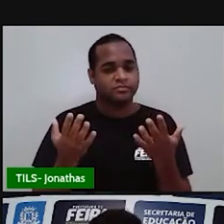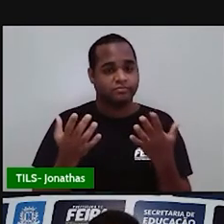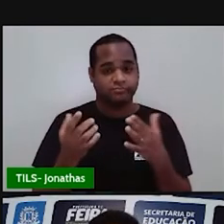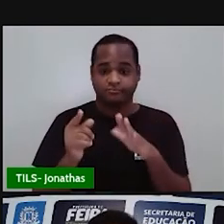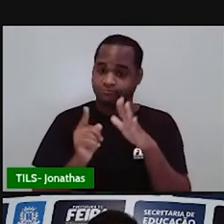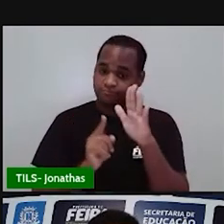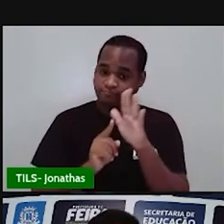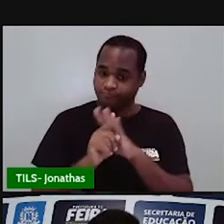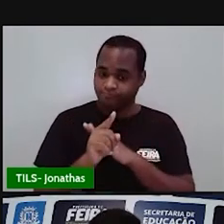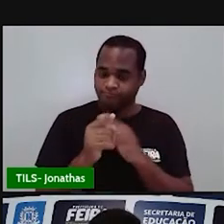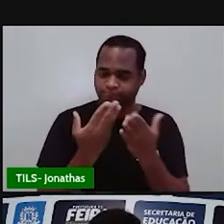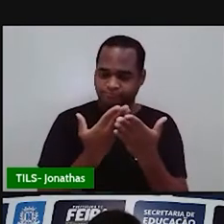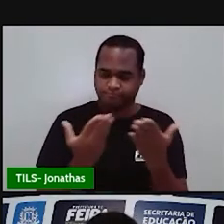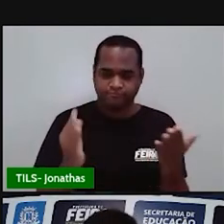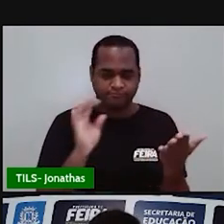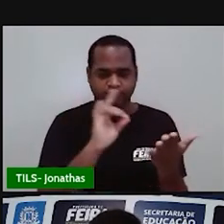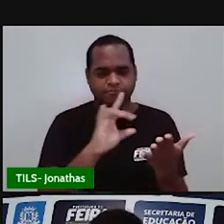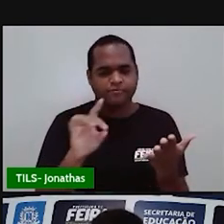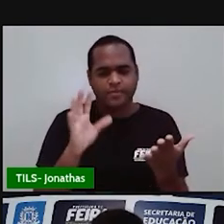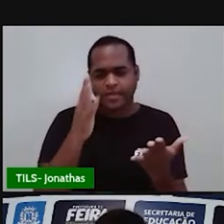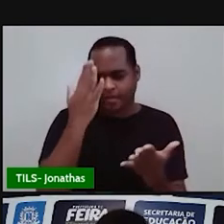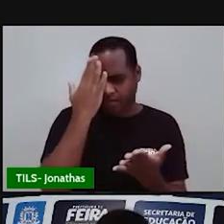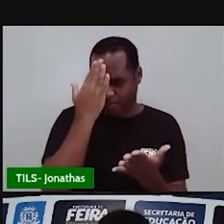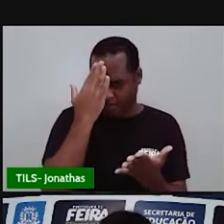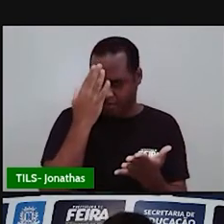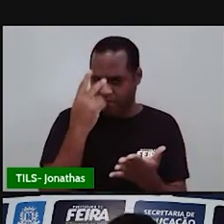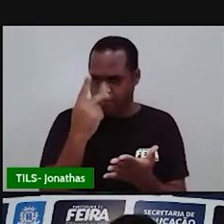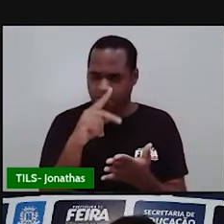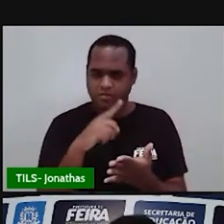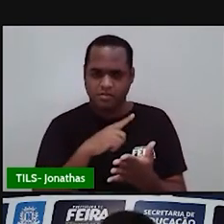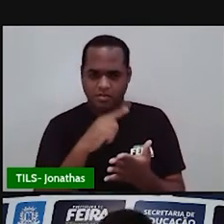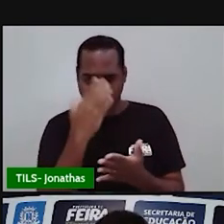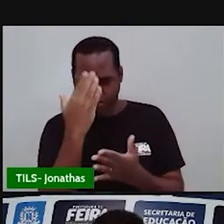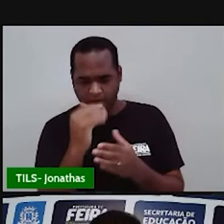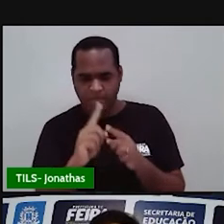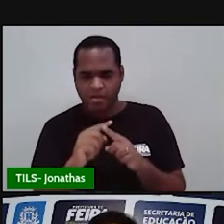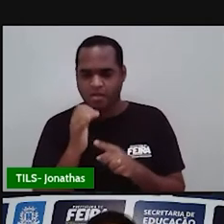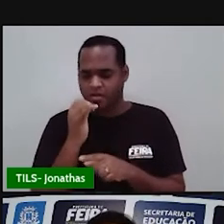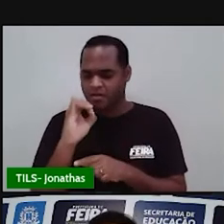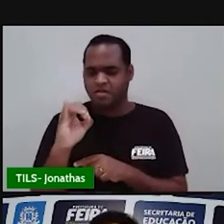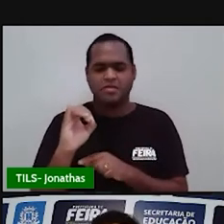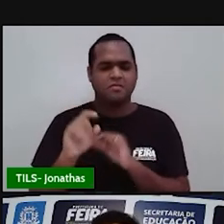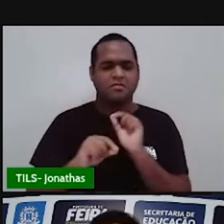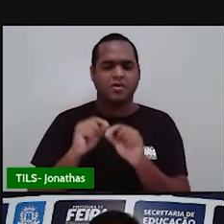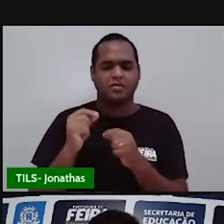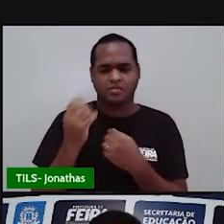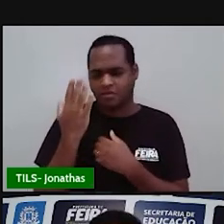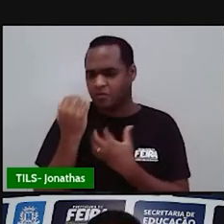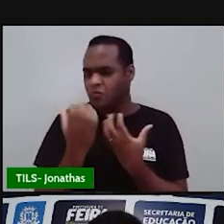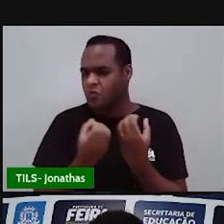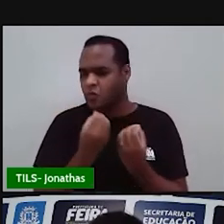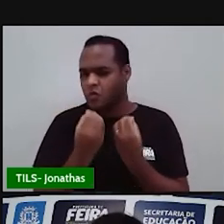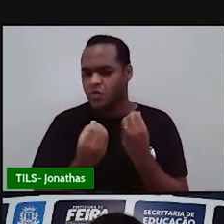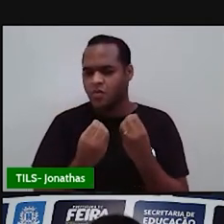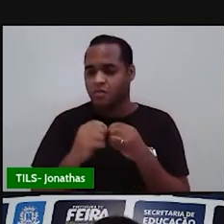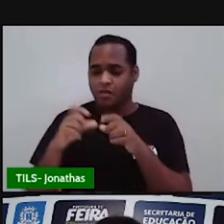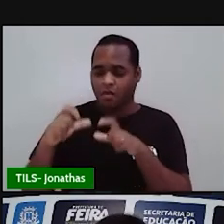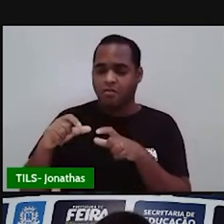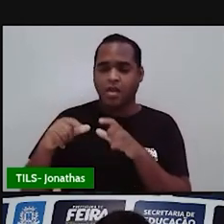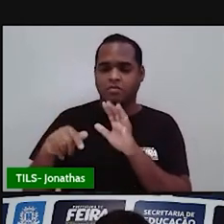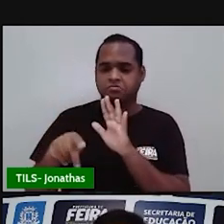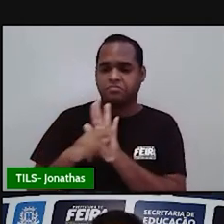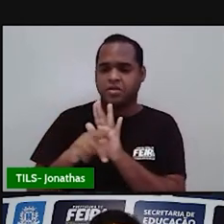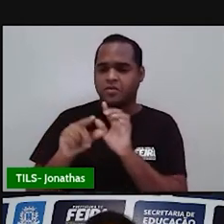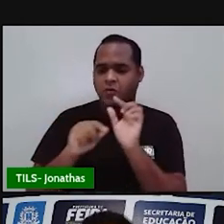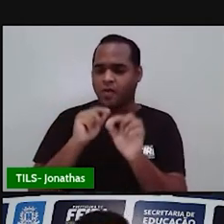uma perguntinha. Você sabe como é produzida a energia elétrica? Você sabe de onde ela vem